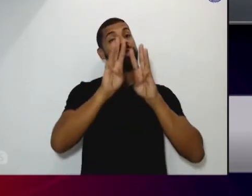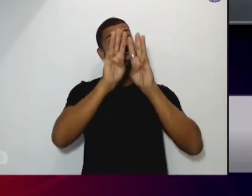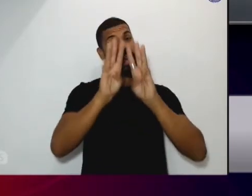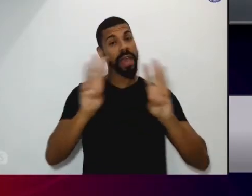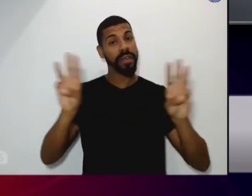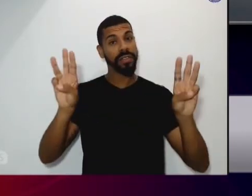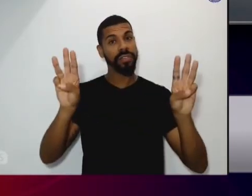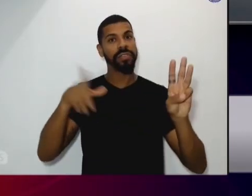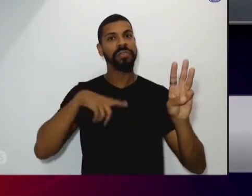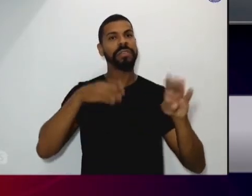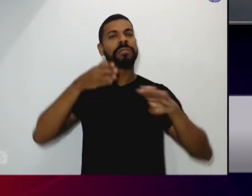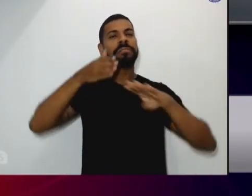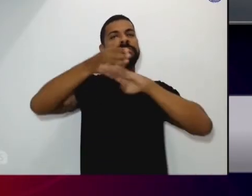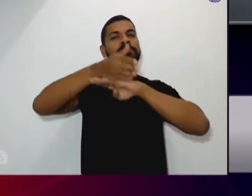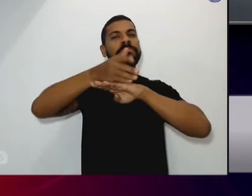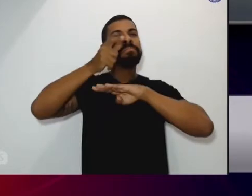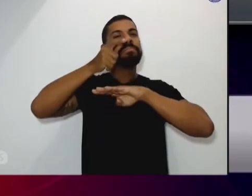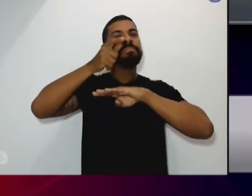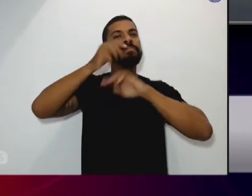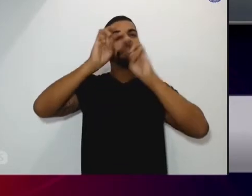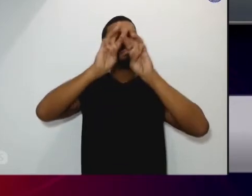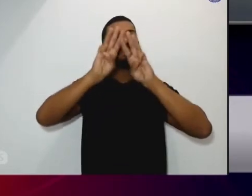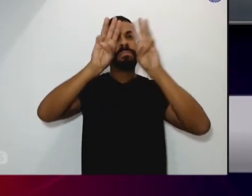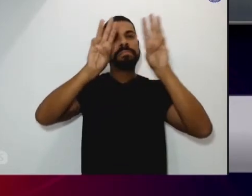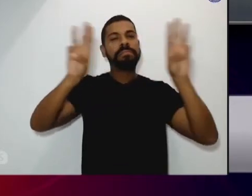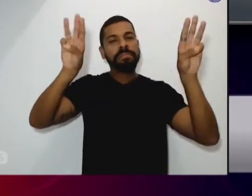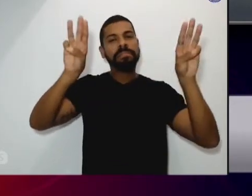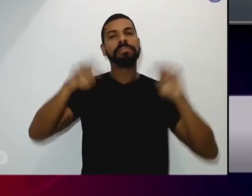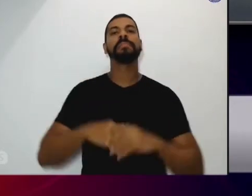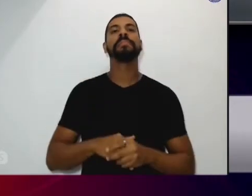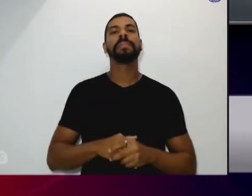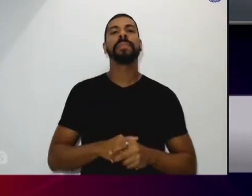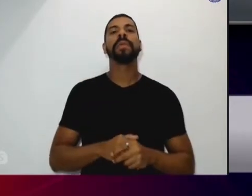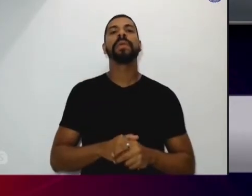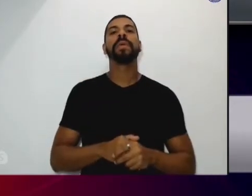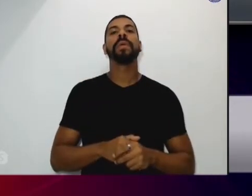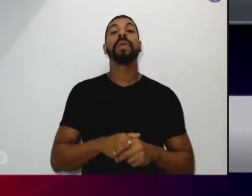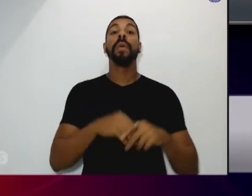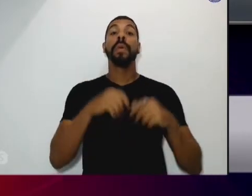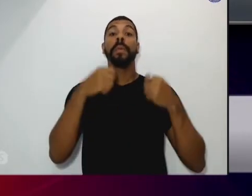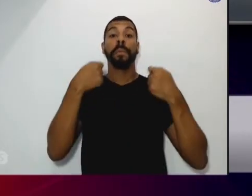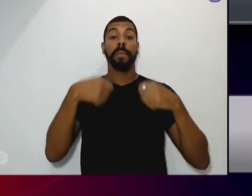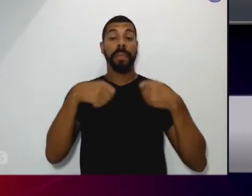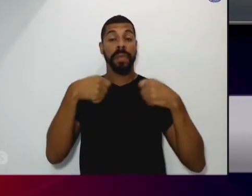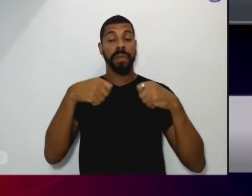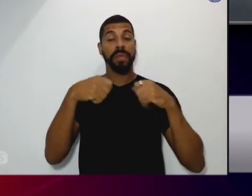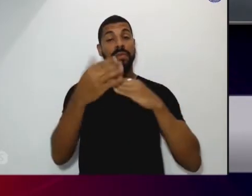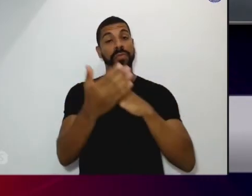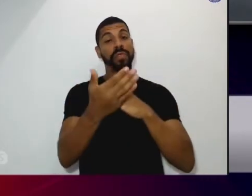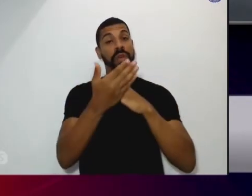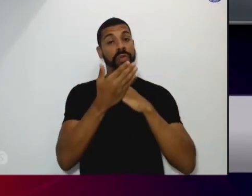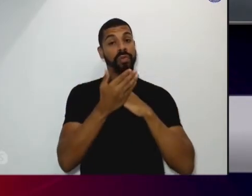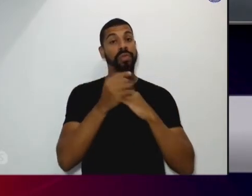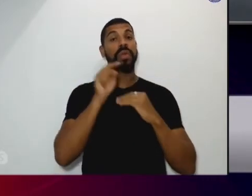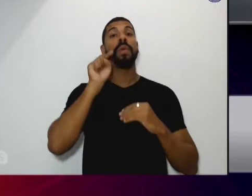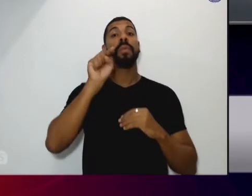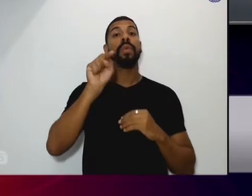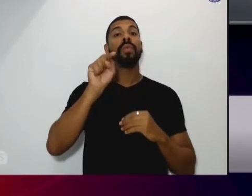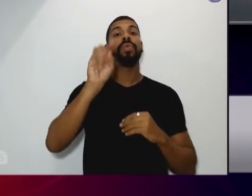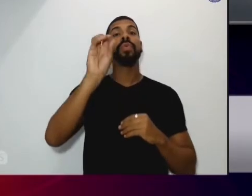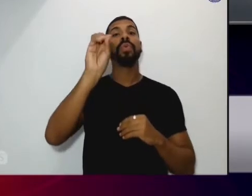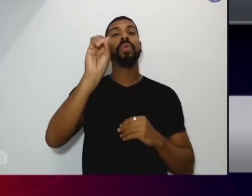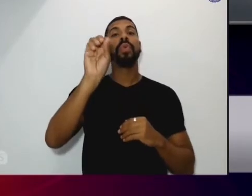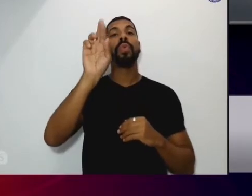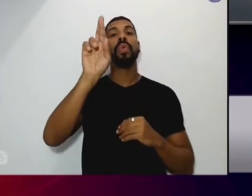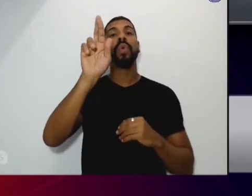entrar no site facinho www.precisodeajuda.org então quem está no desespero